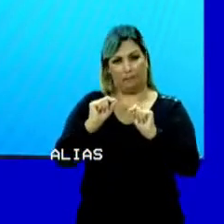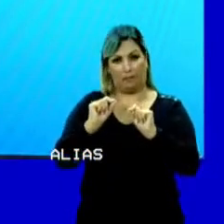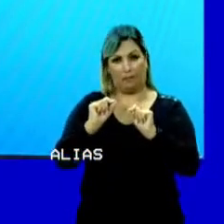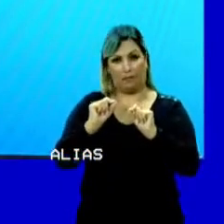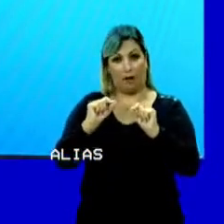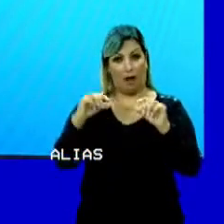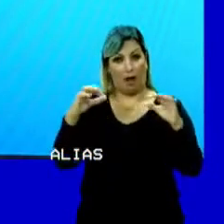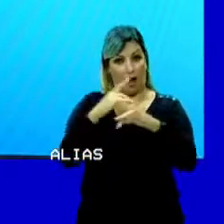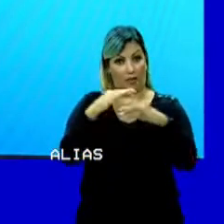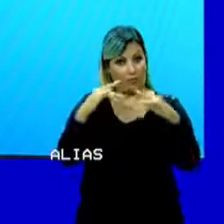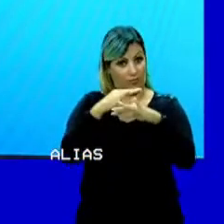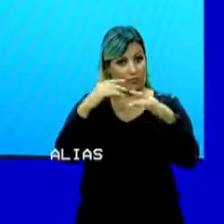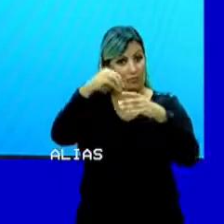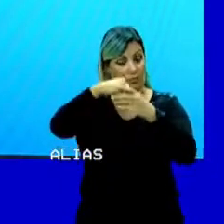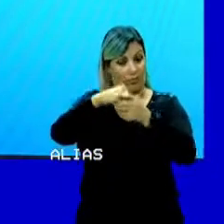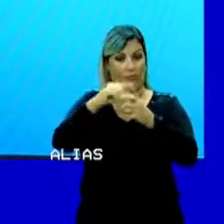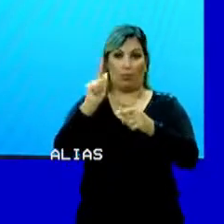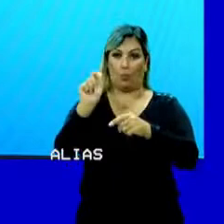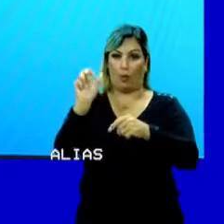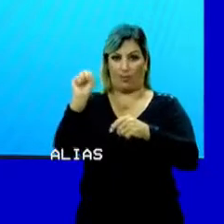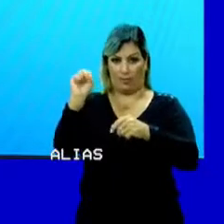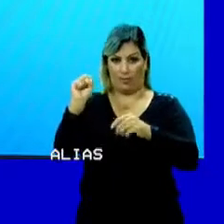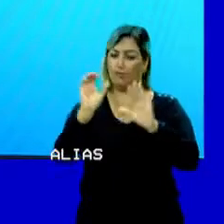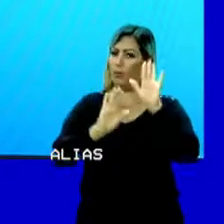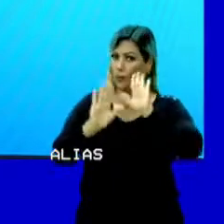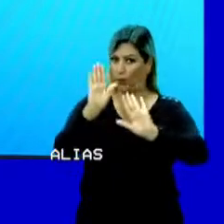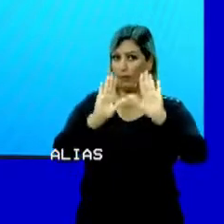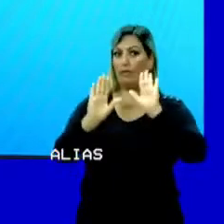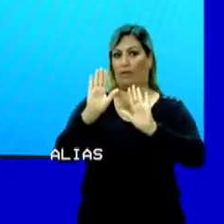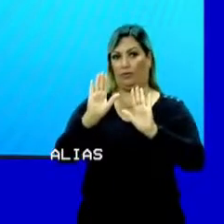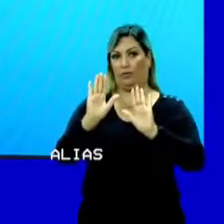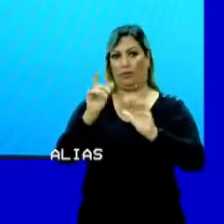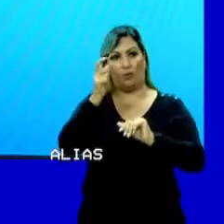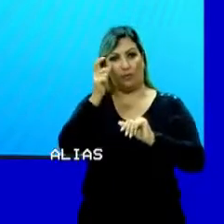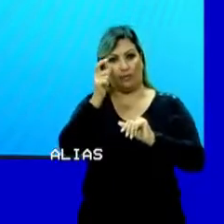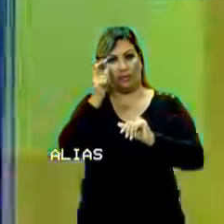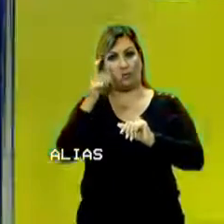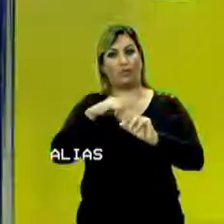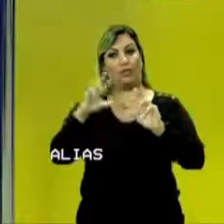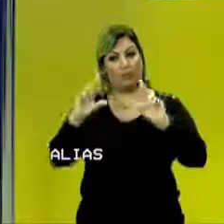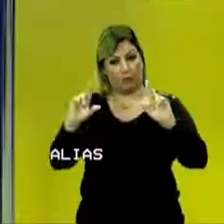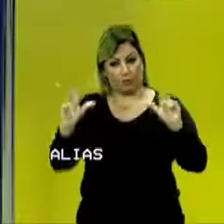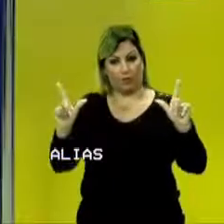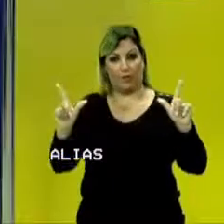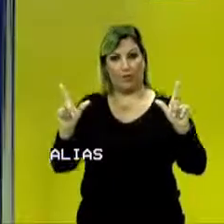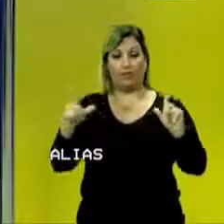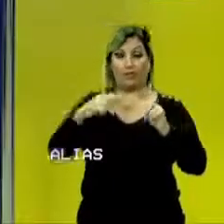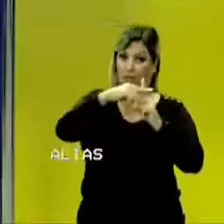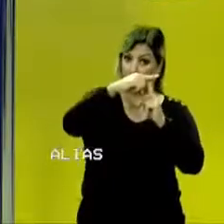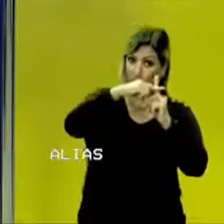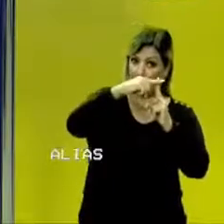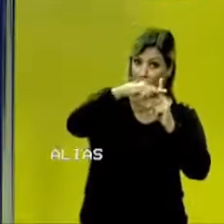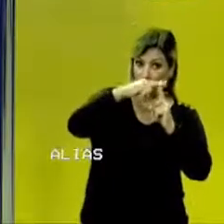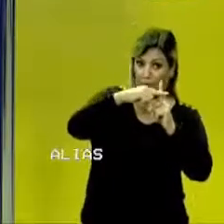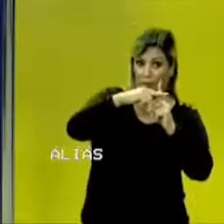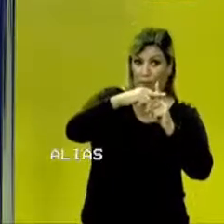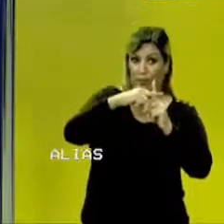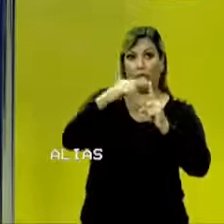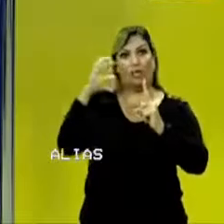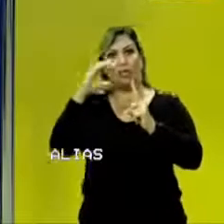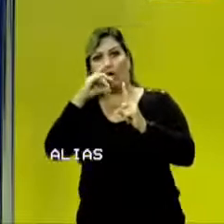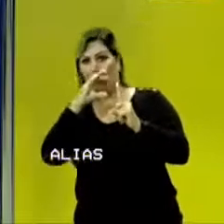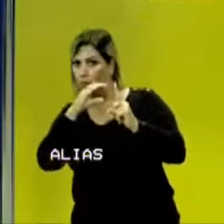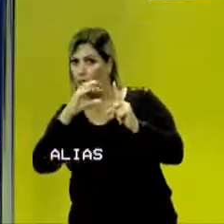agitação das partículas do gás. Cuidado com essa observação. Existe uma diferença entre temperatura e